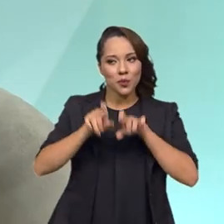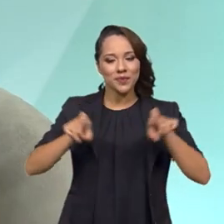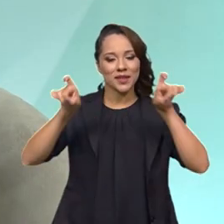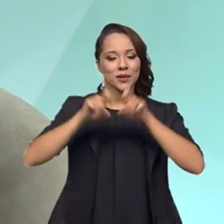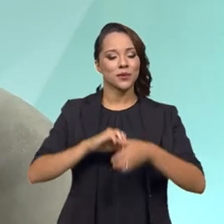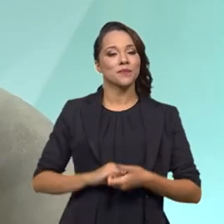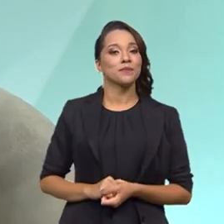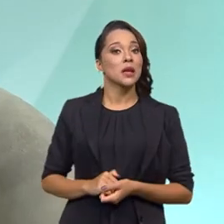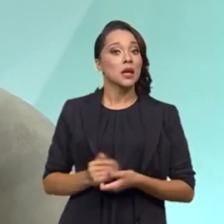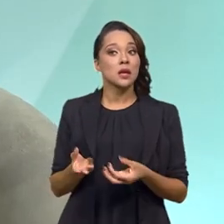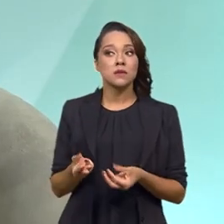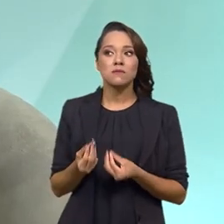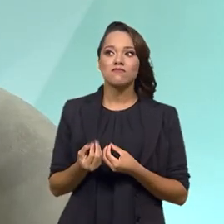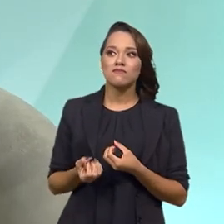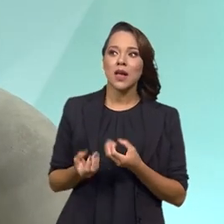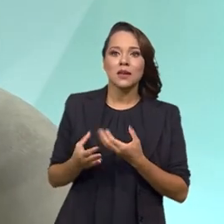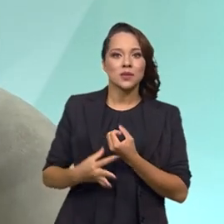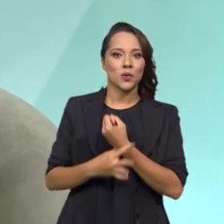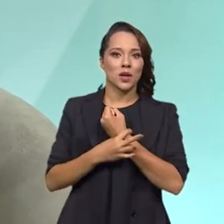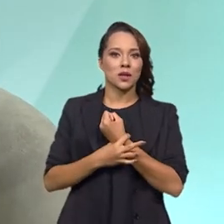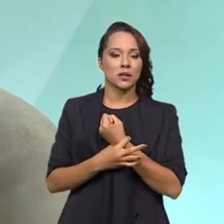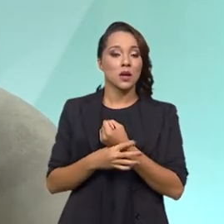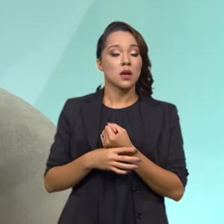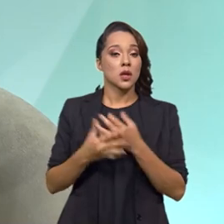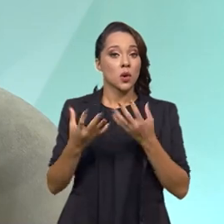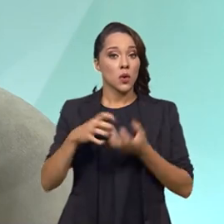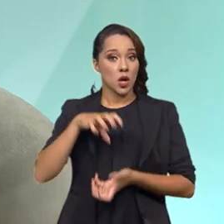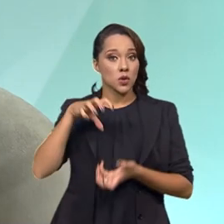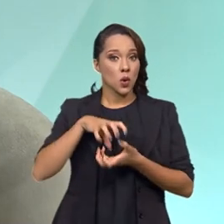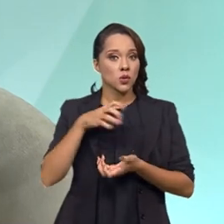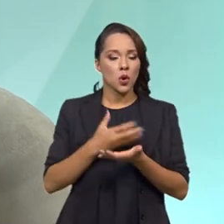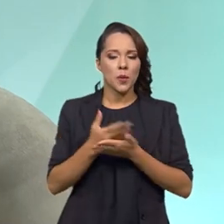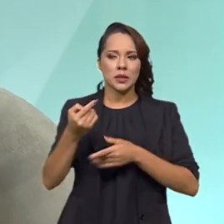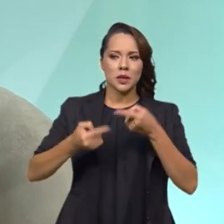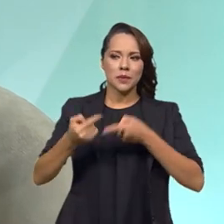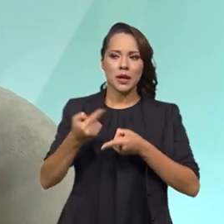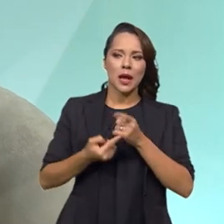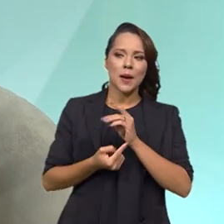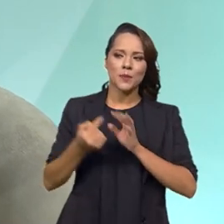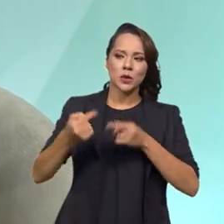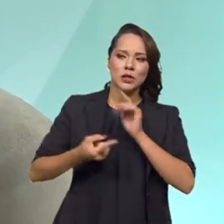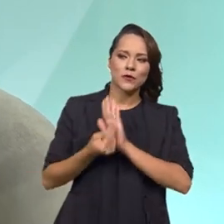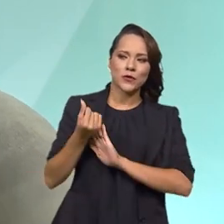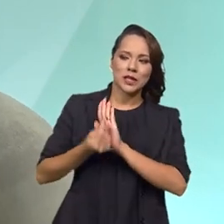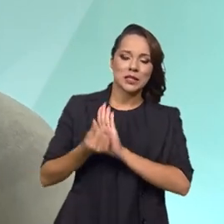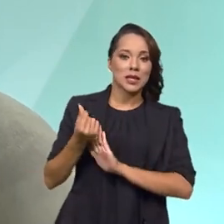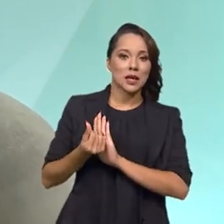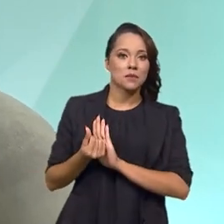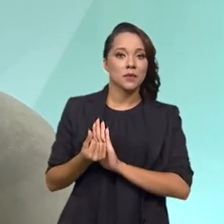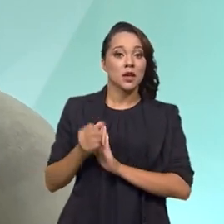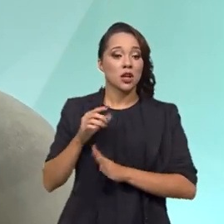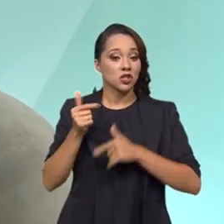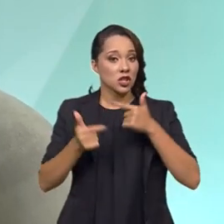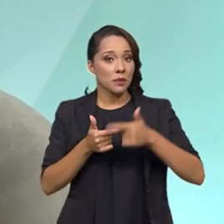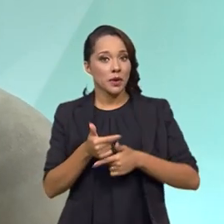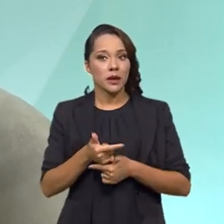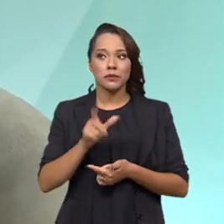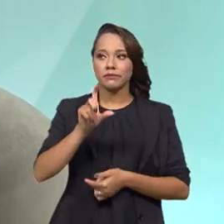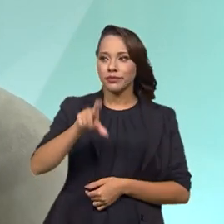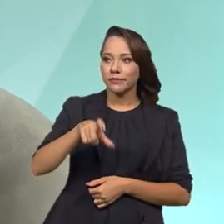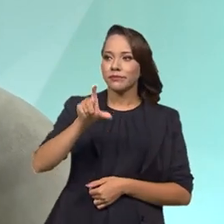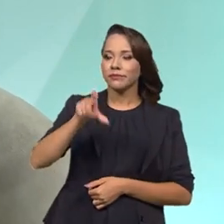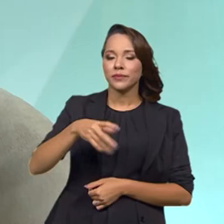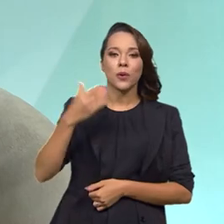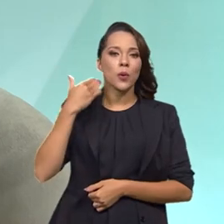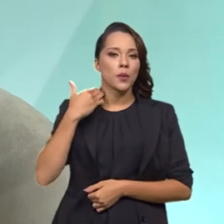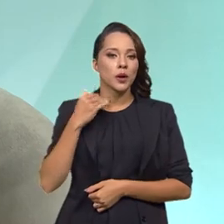isso traz uma segurança, porque o idoso começa a trabalhar a sua política de financeira, porque ele só trabalha com o cartão nos bancos.